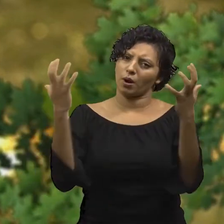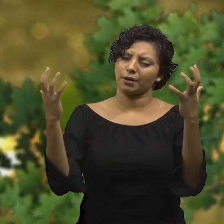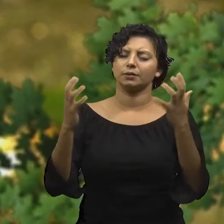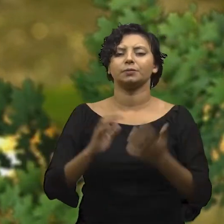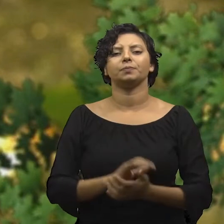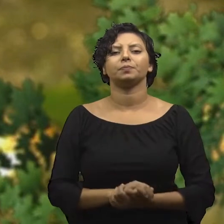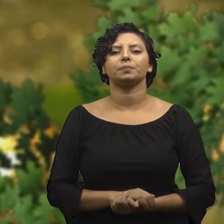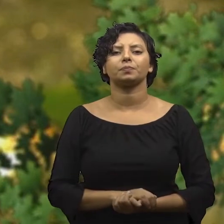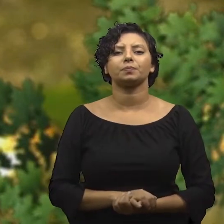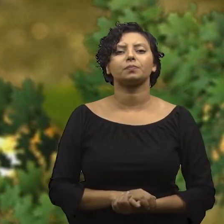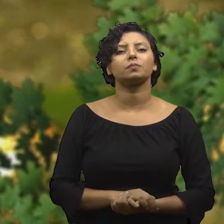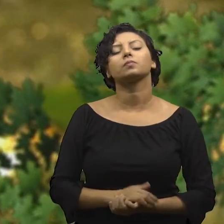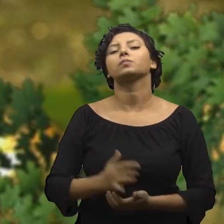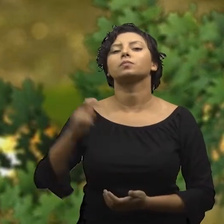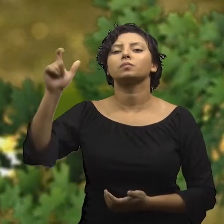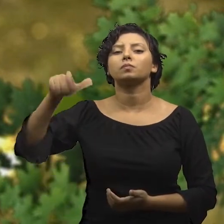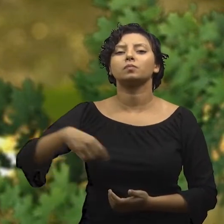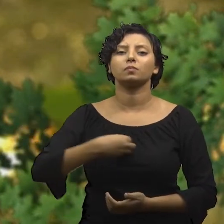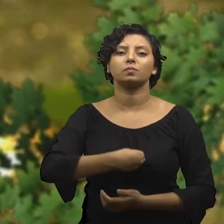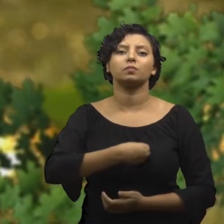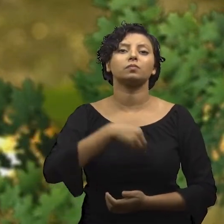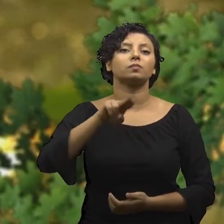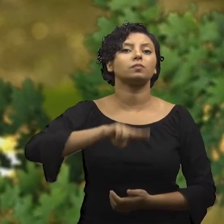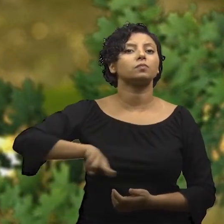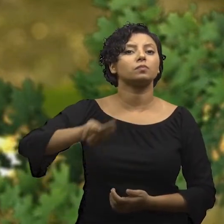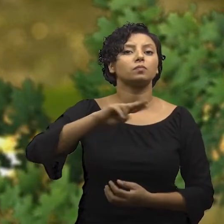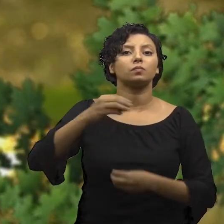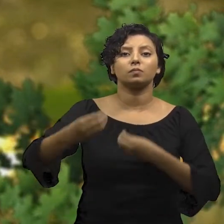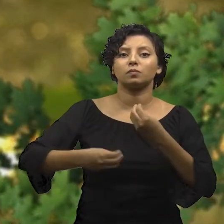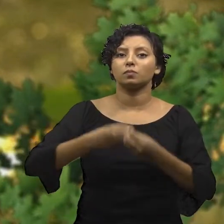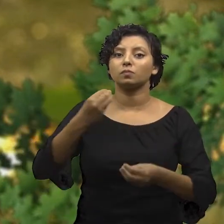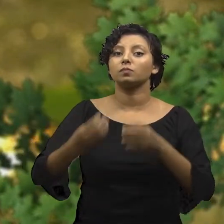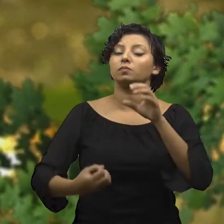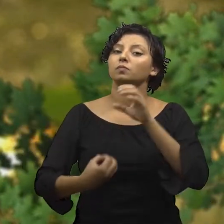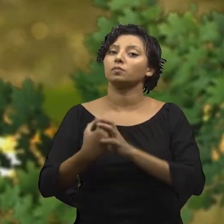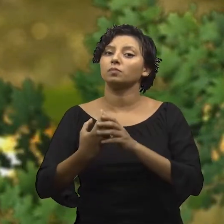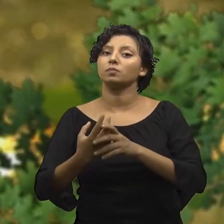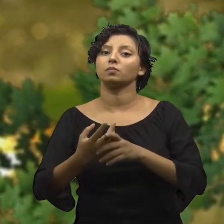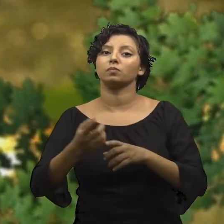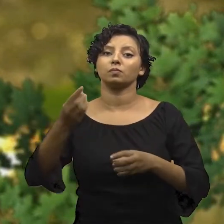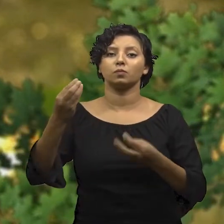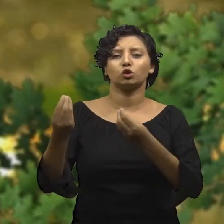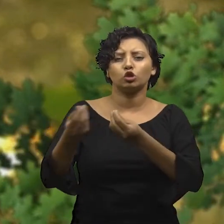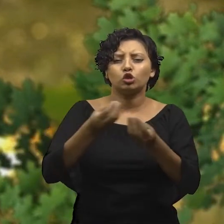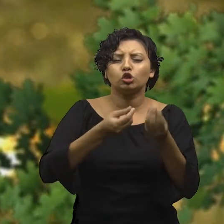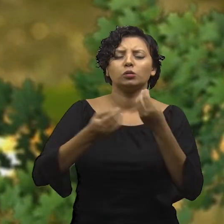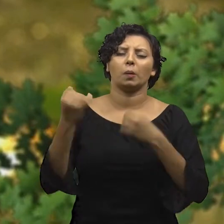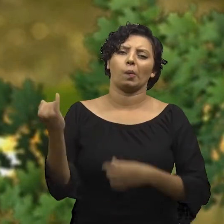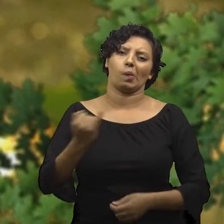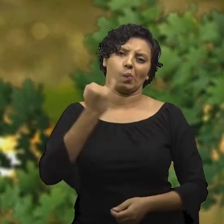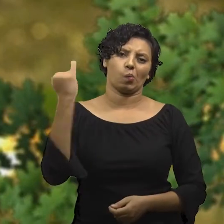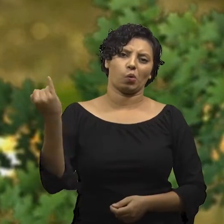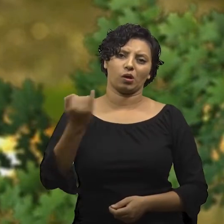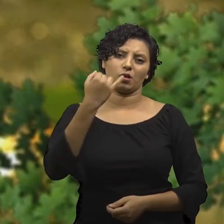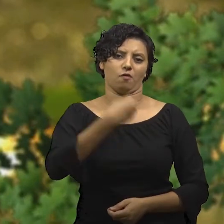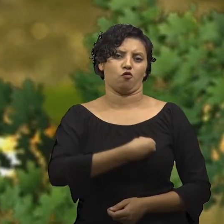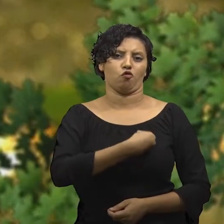Os seres vivos utilizam o nitrogênio para formar substâncias que são essenciais para sua sobrevivência.